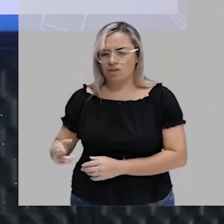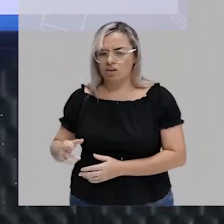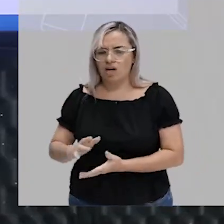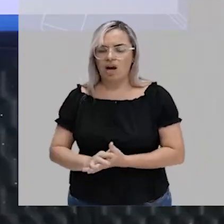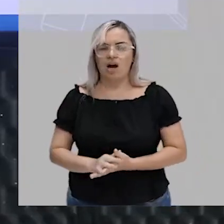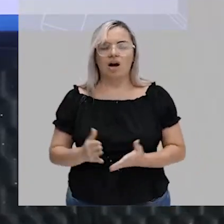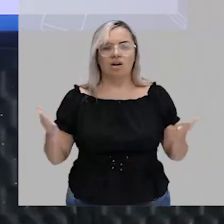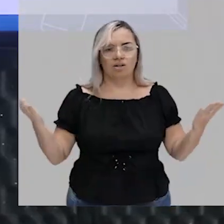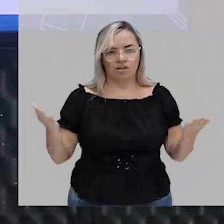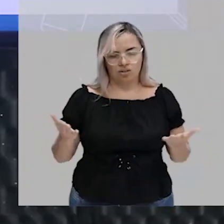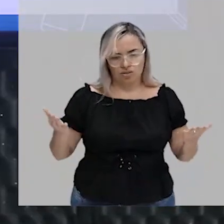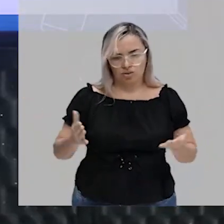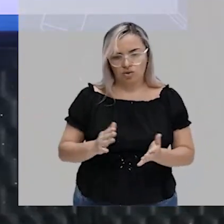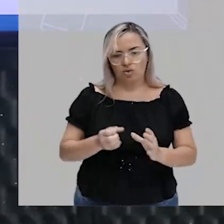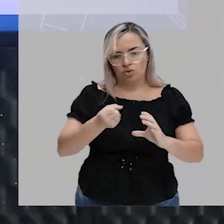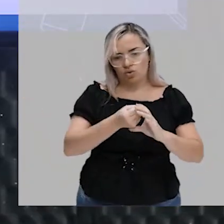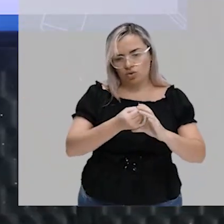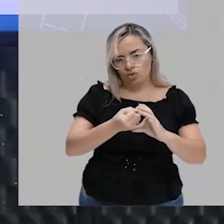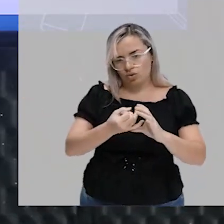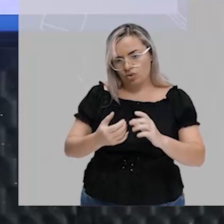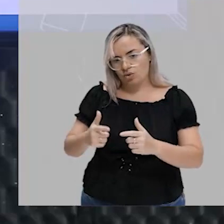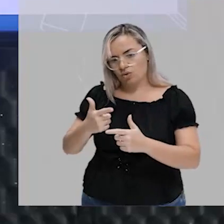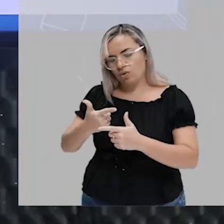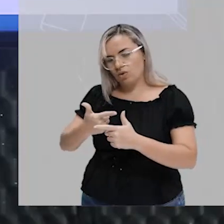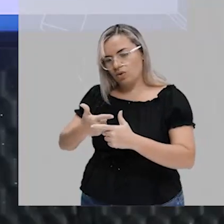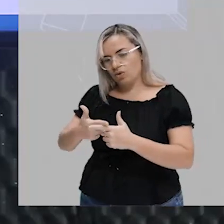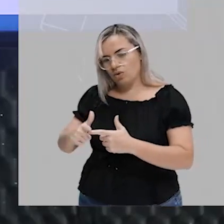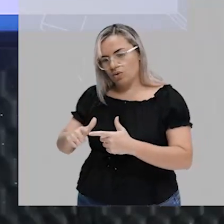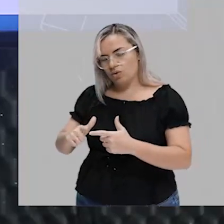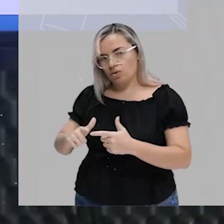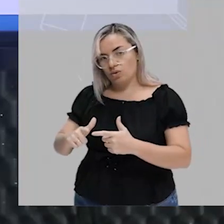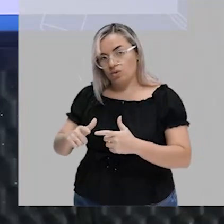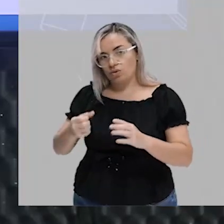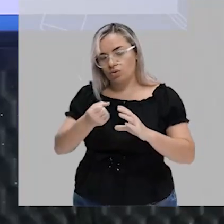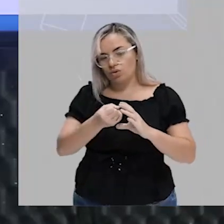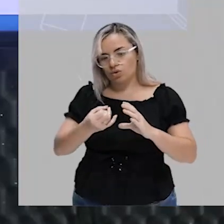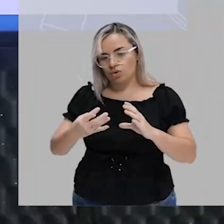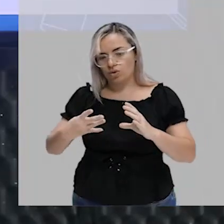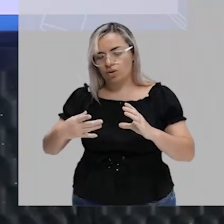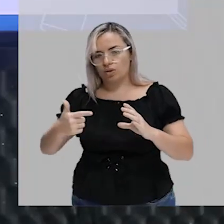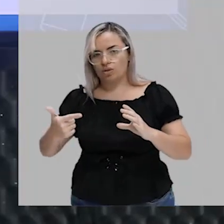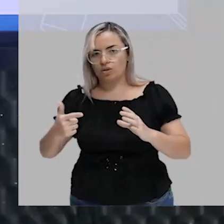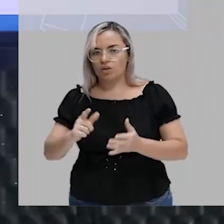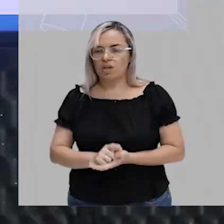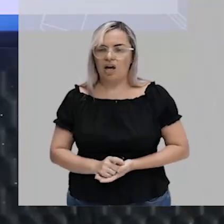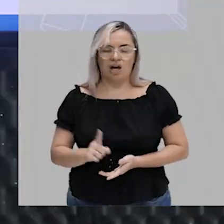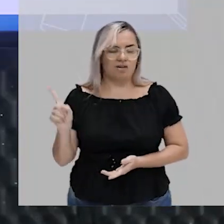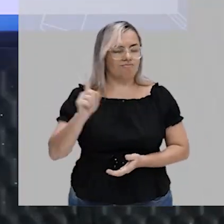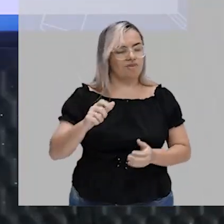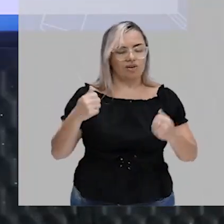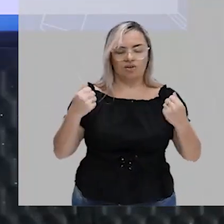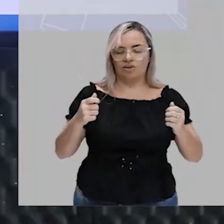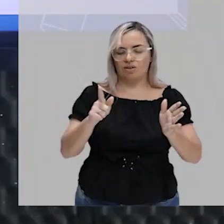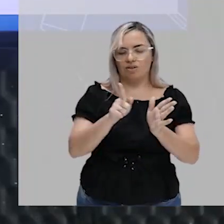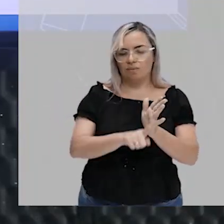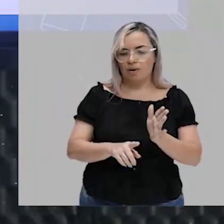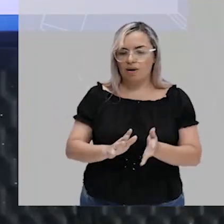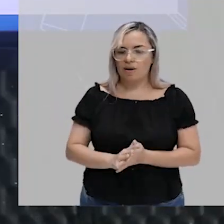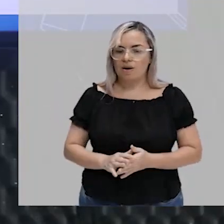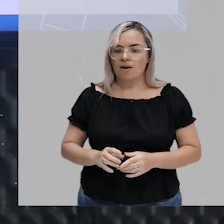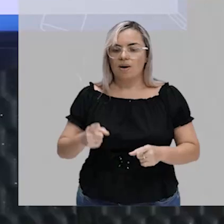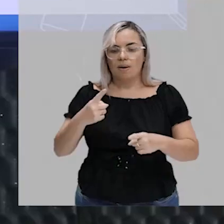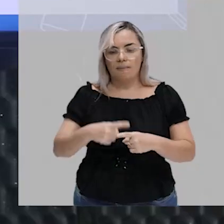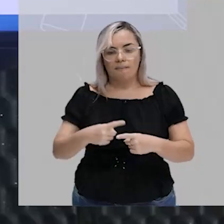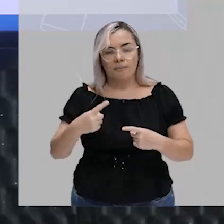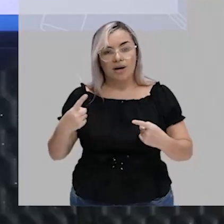divisores de 42? Aí, você não estaria obrigado a escrever os negativos, poderia colocar 0, 1, 2, 3. Então, é